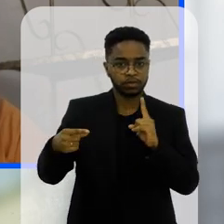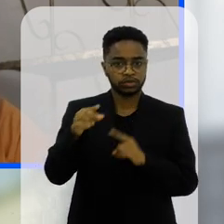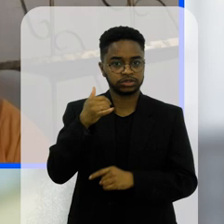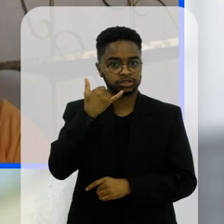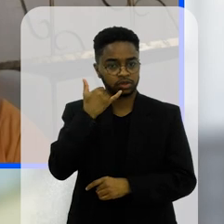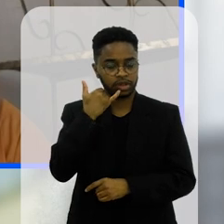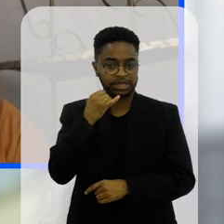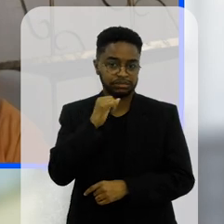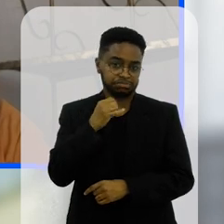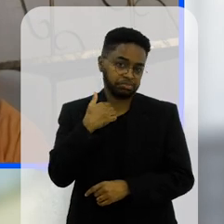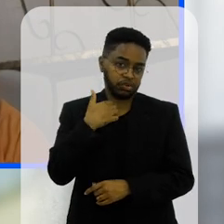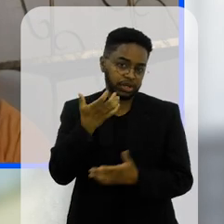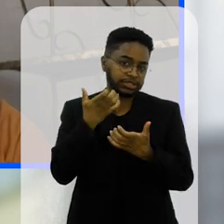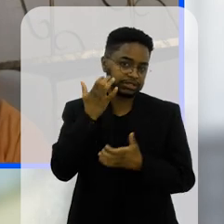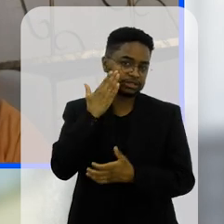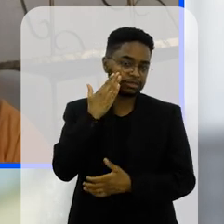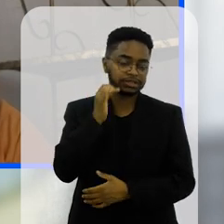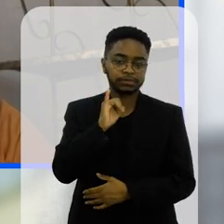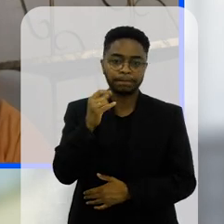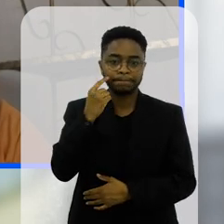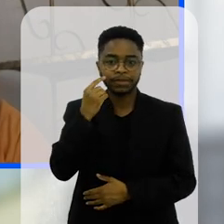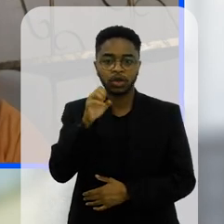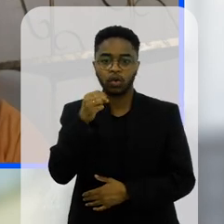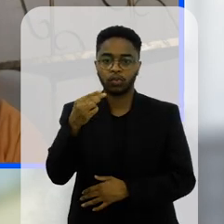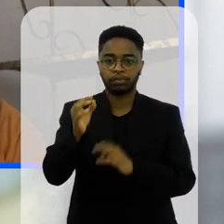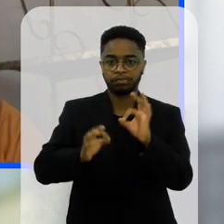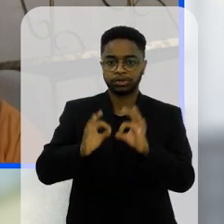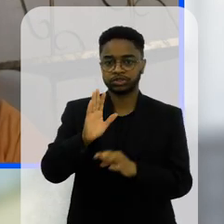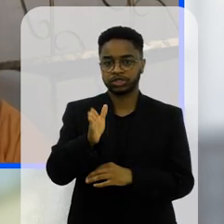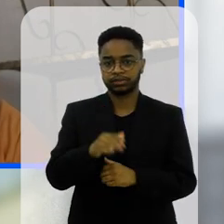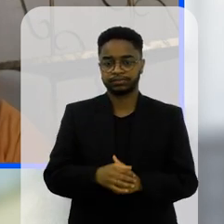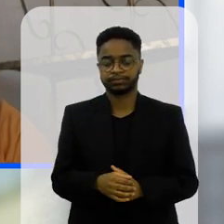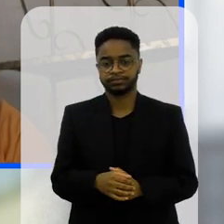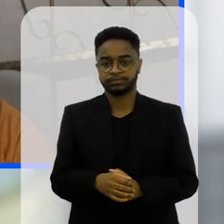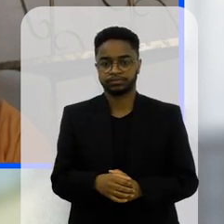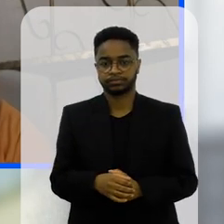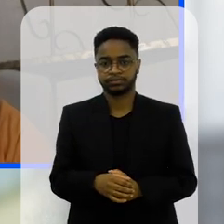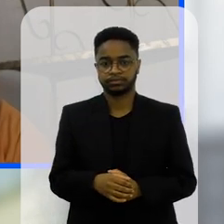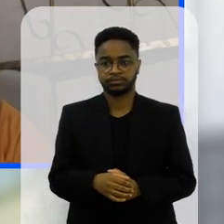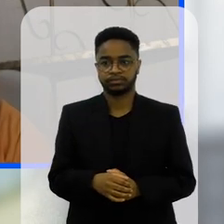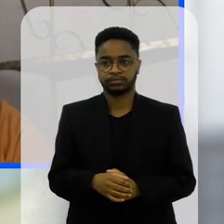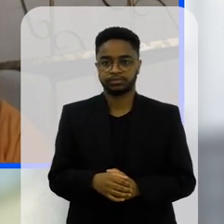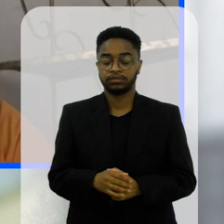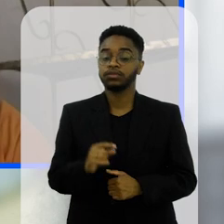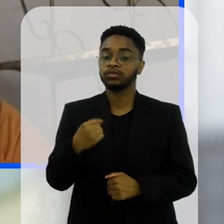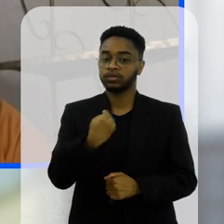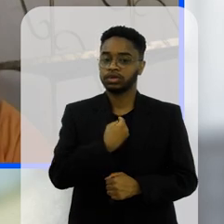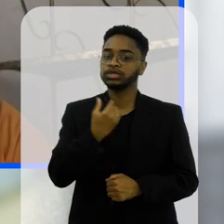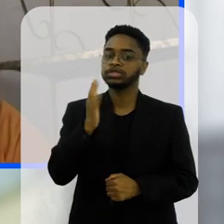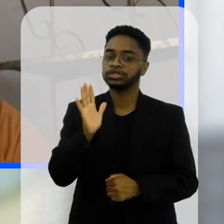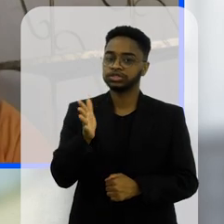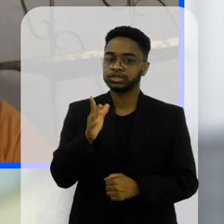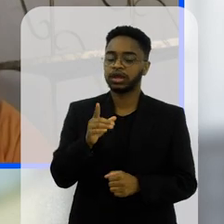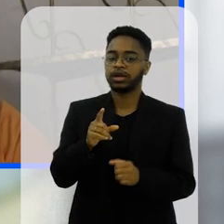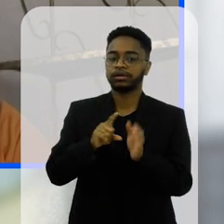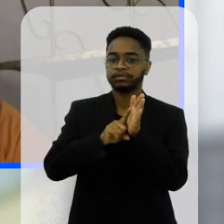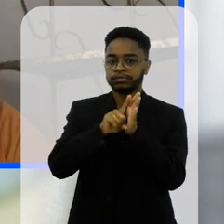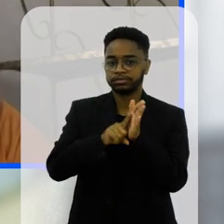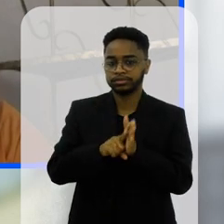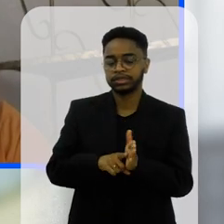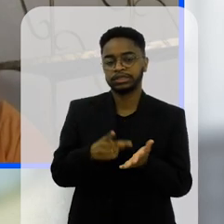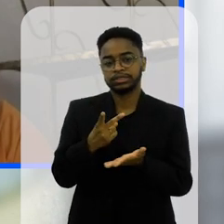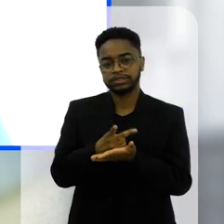celular vocês já pensam ou já tem algum planejamento nesse sentido subsecretário a gente já faz um monitoramento